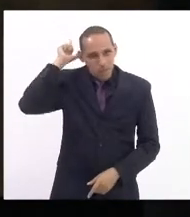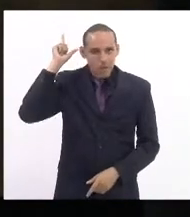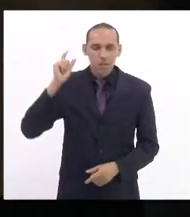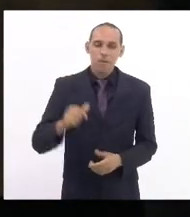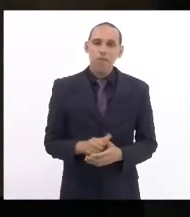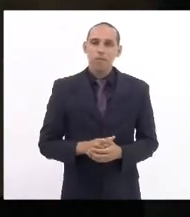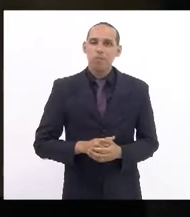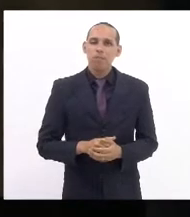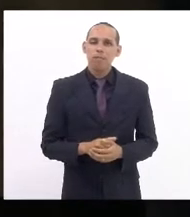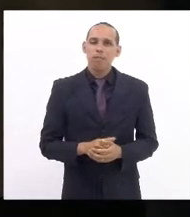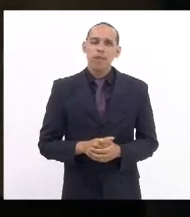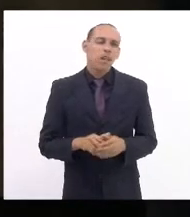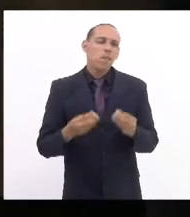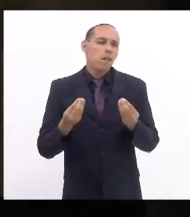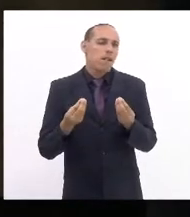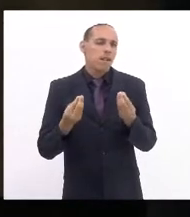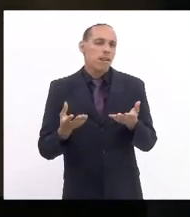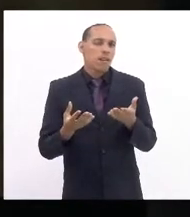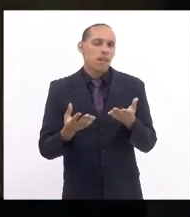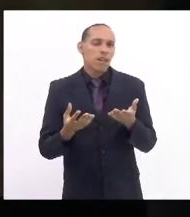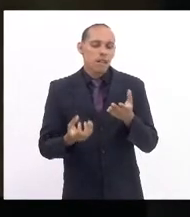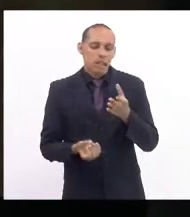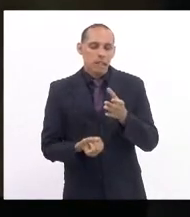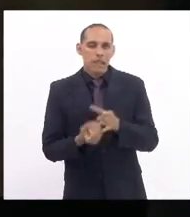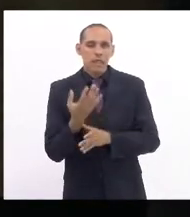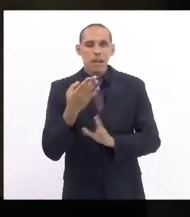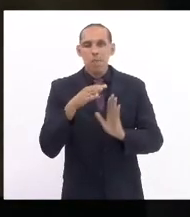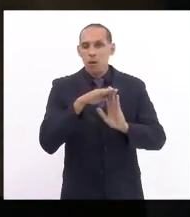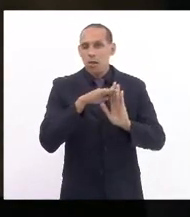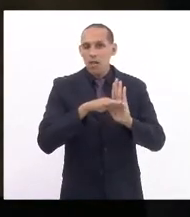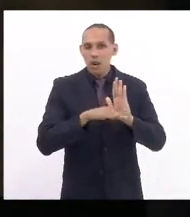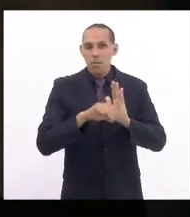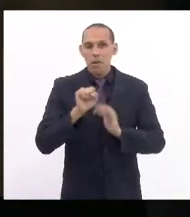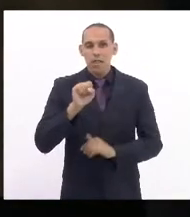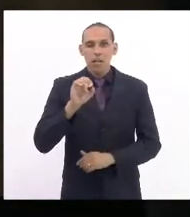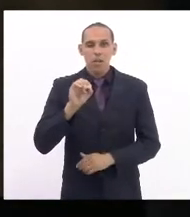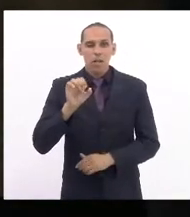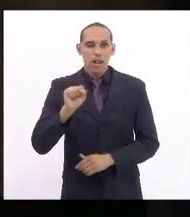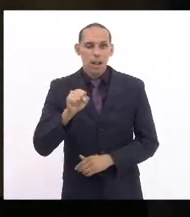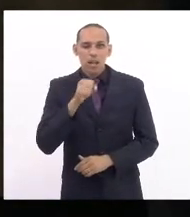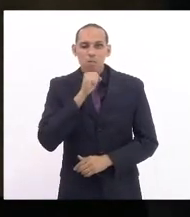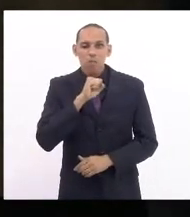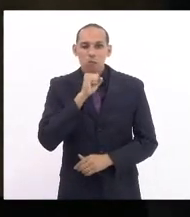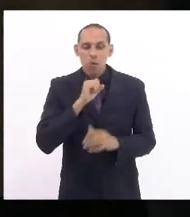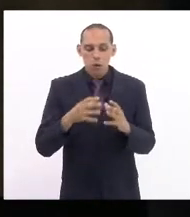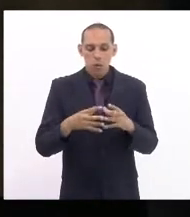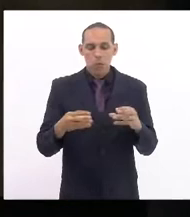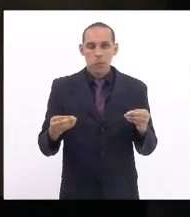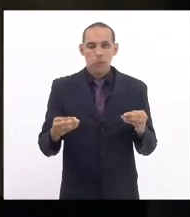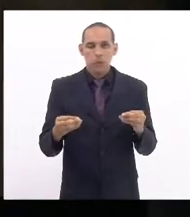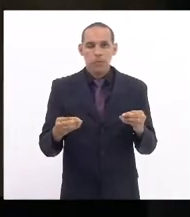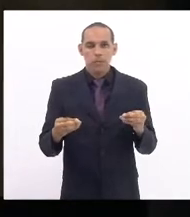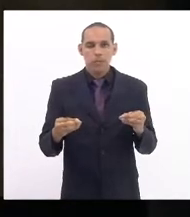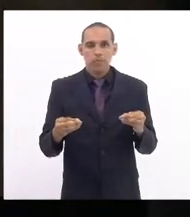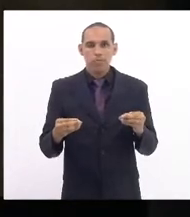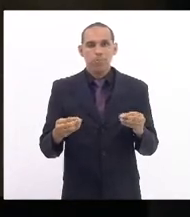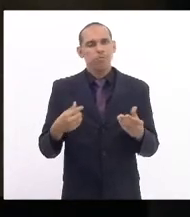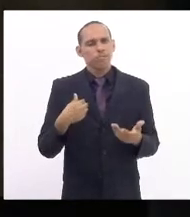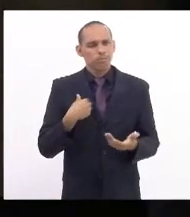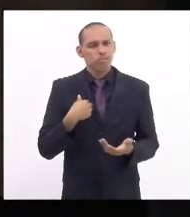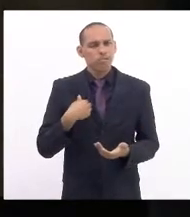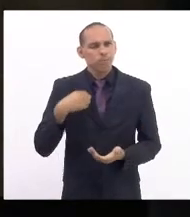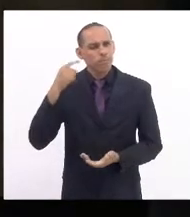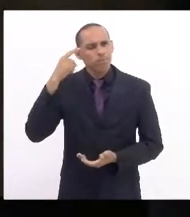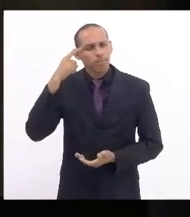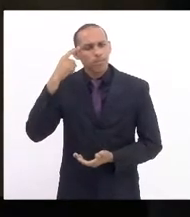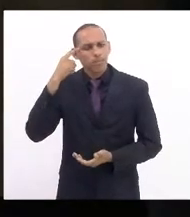prevê a criação, no âmbito do Estado do Rio de Janeiro, um programa SOS, Idosos Desaparecidos. Acho que todos